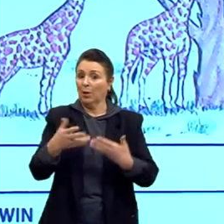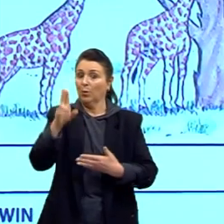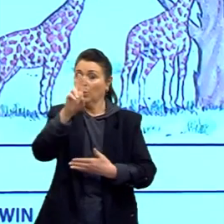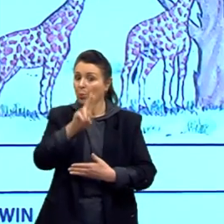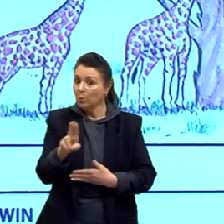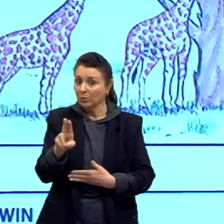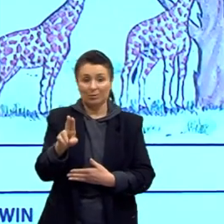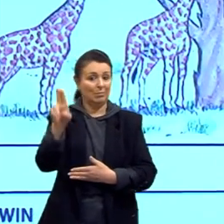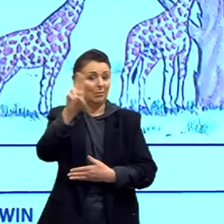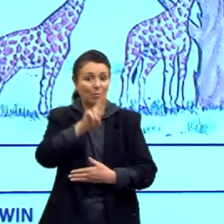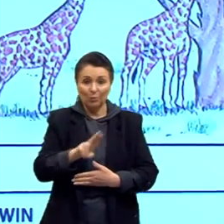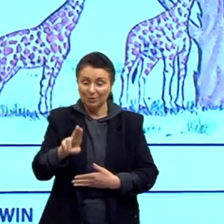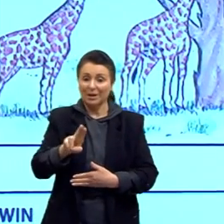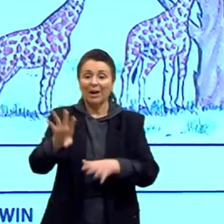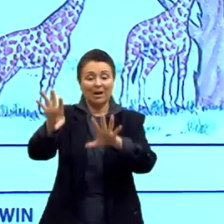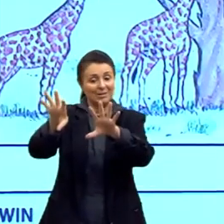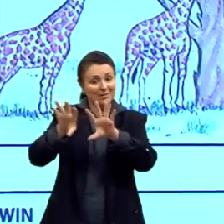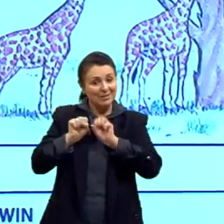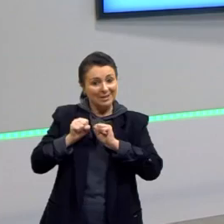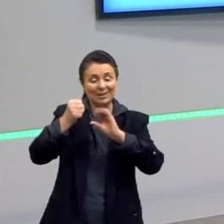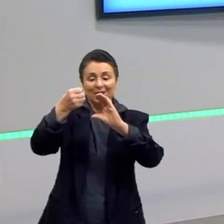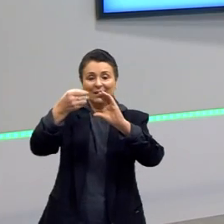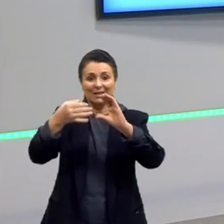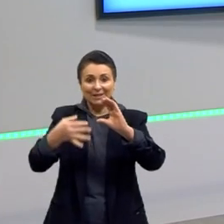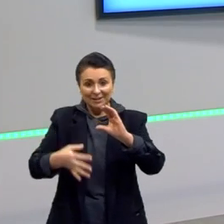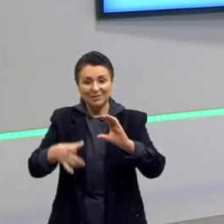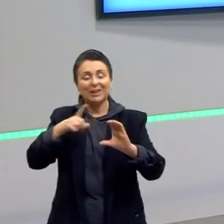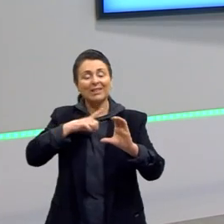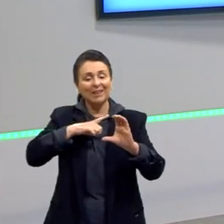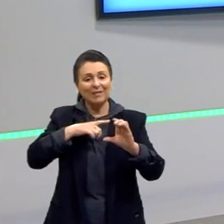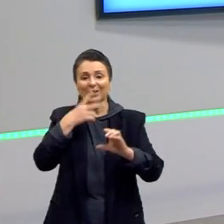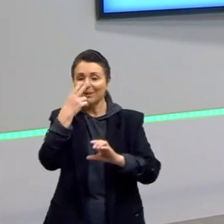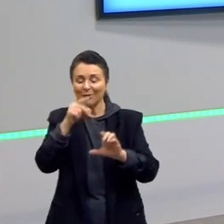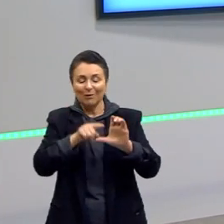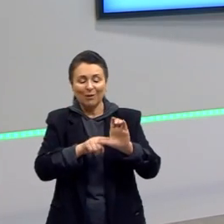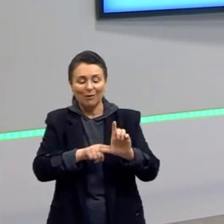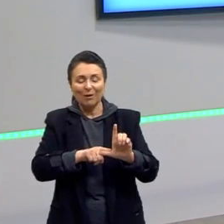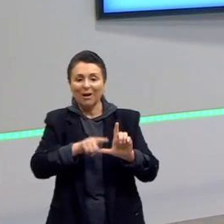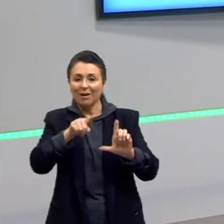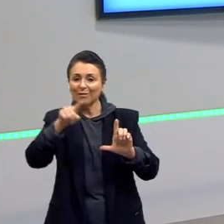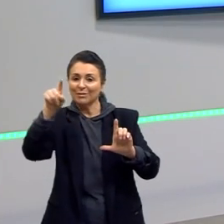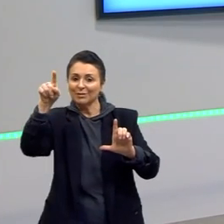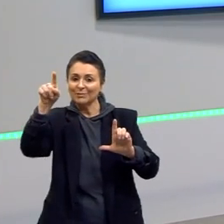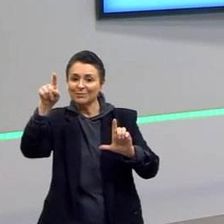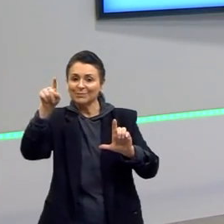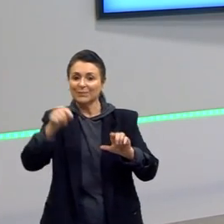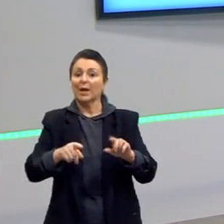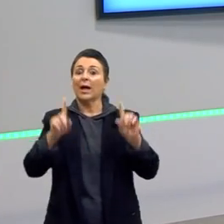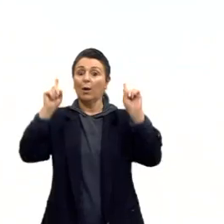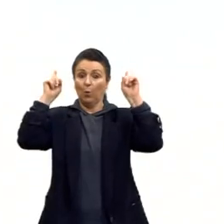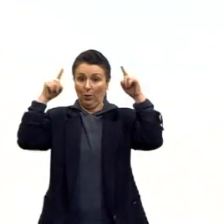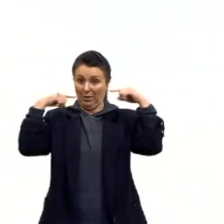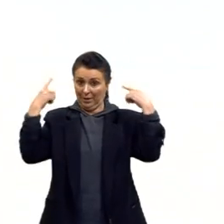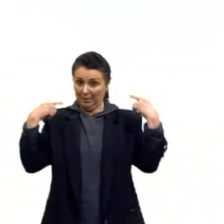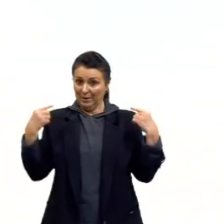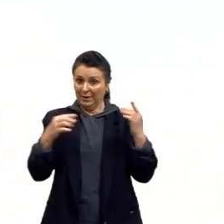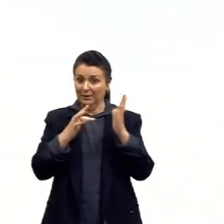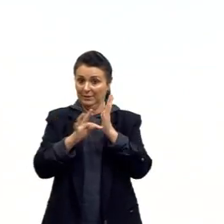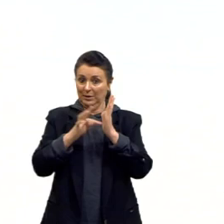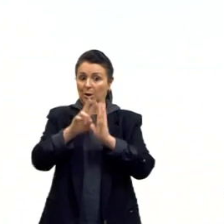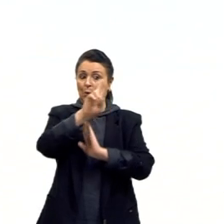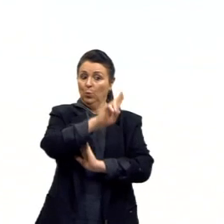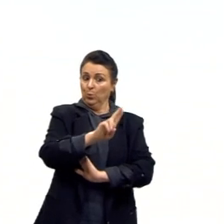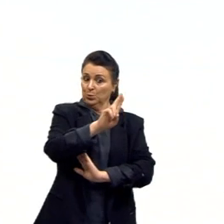características adquiridas, houve a evolução. Então, essa evolução de acordo com Lamarck, uso e